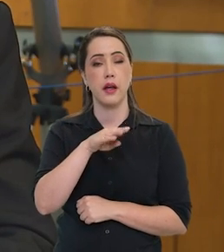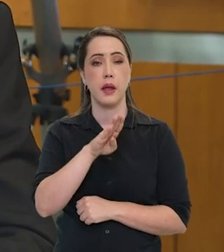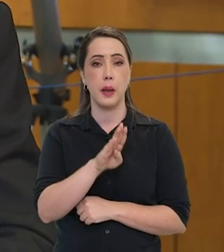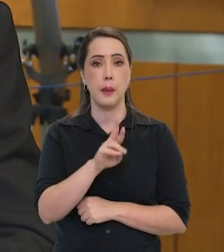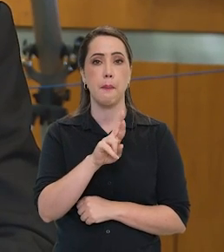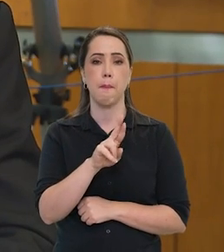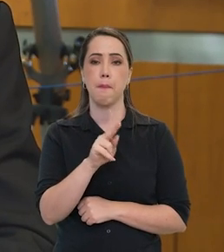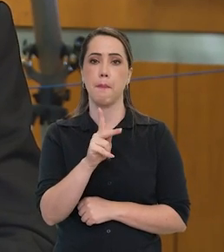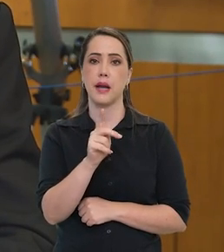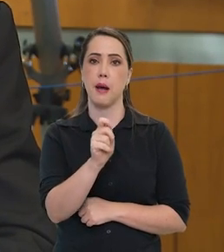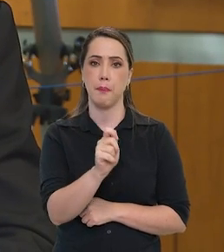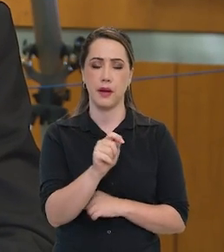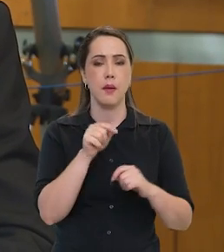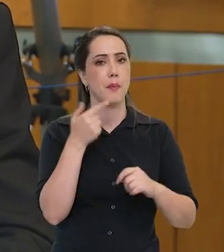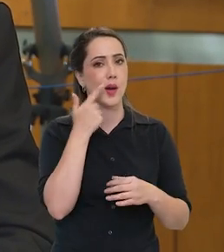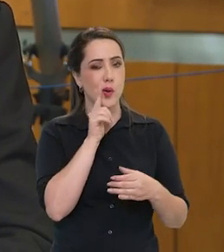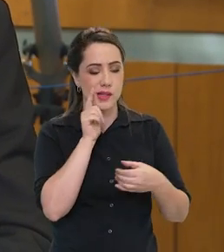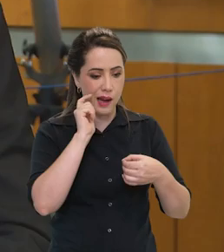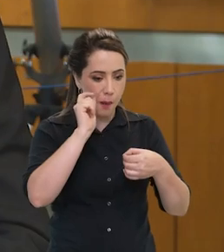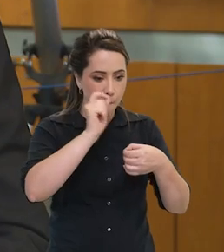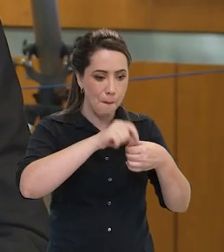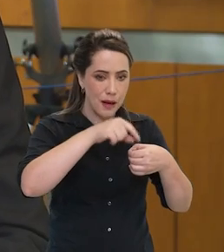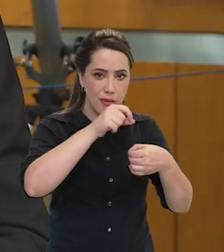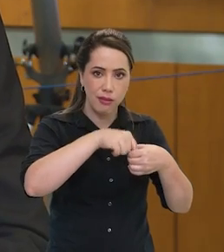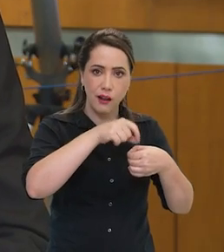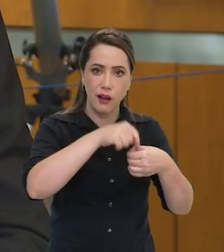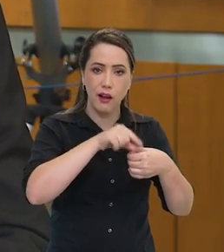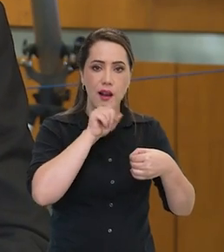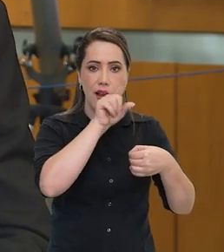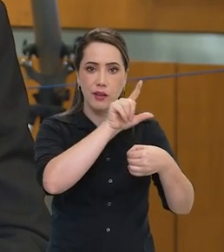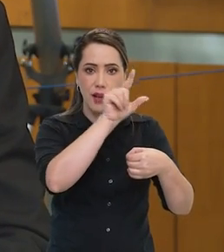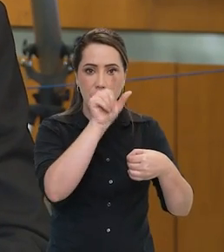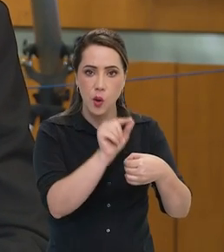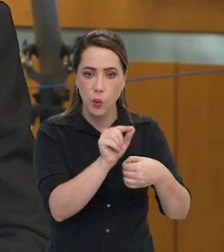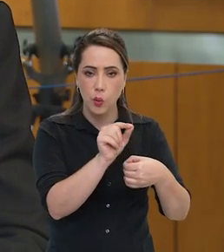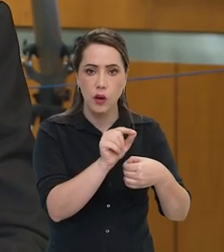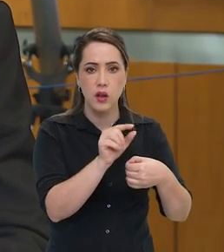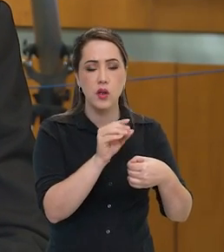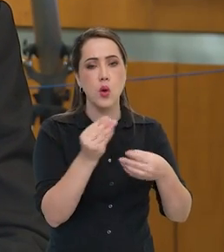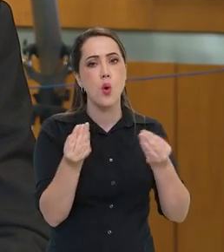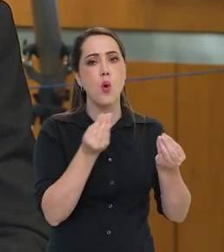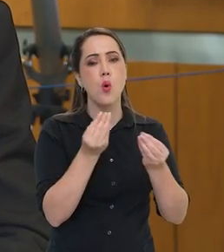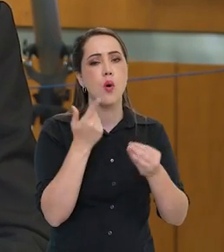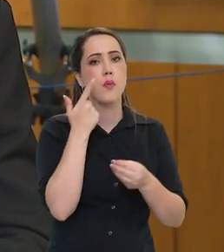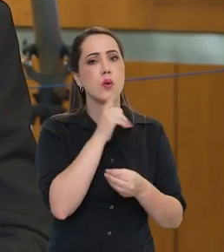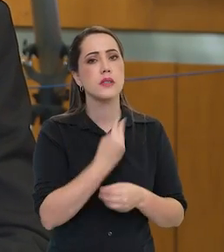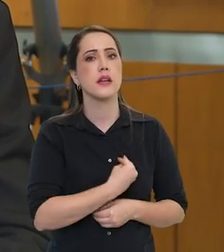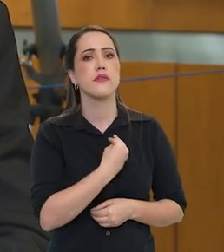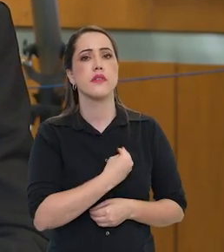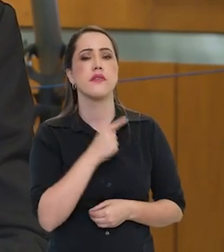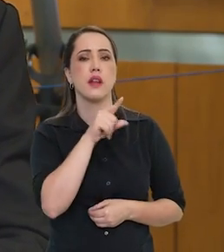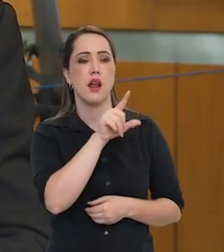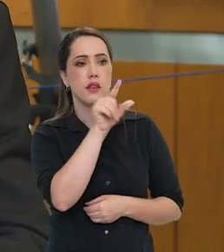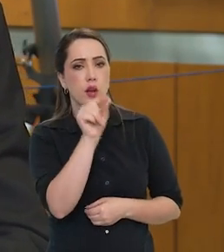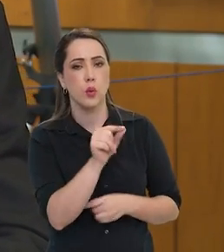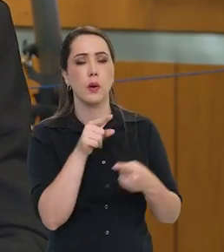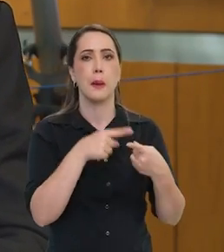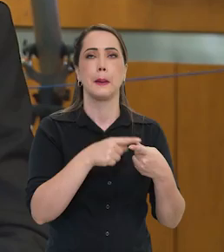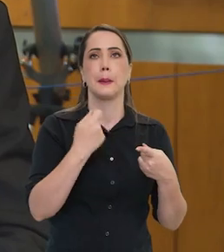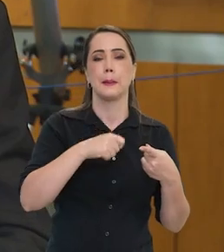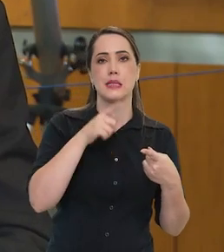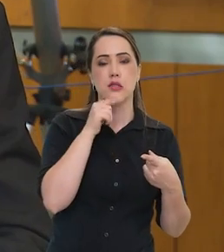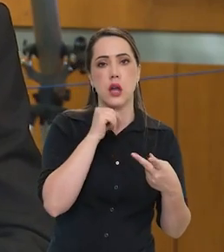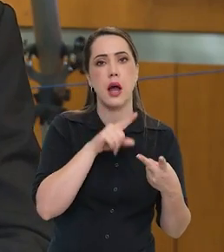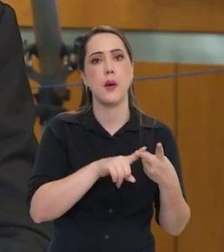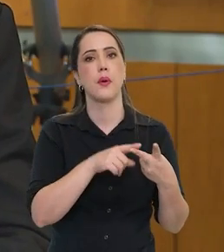plantação no espaço, na realidade, na Lua. Como é que você sobrevive na Lua? Você vai precisar de água,